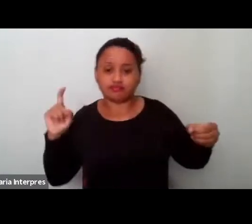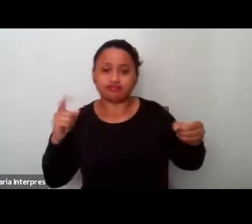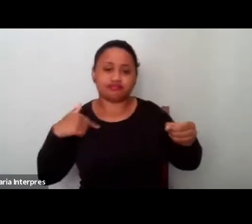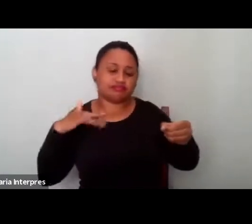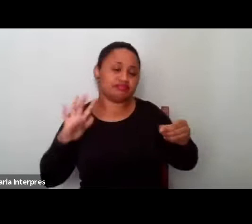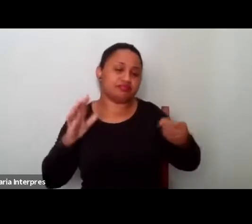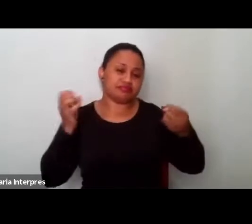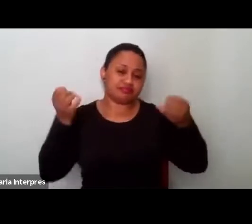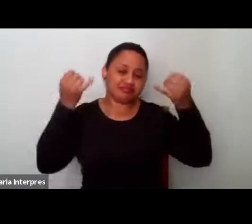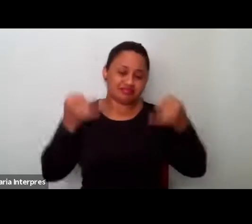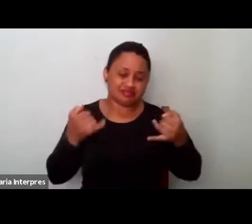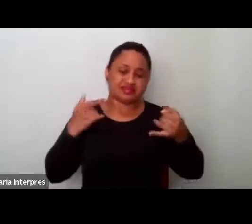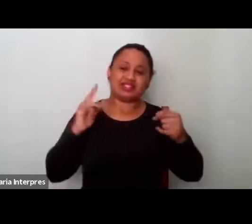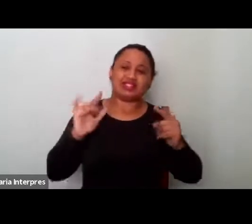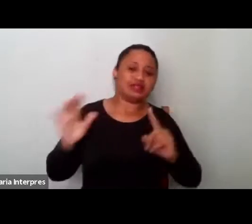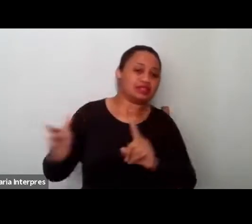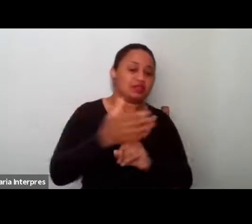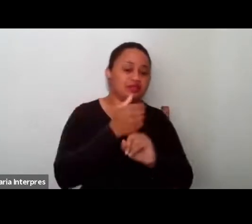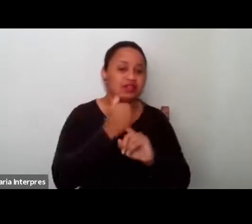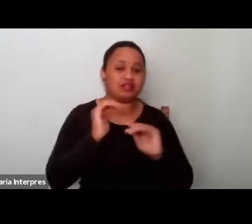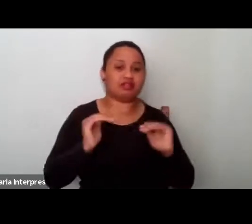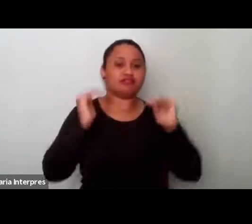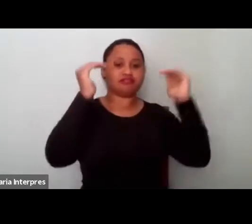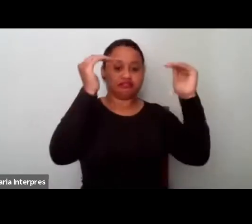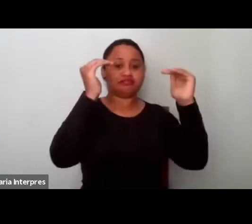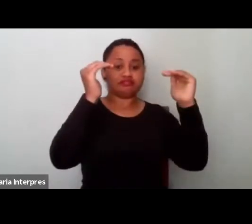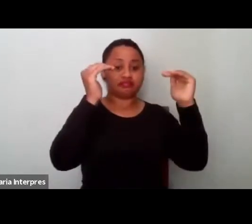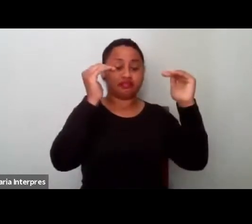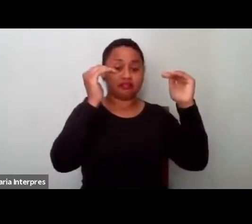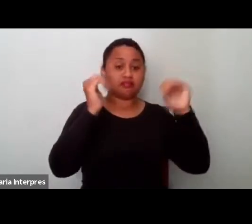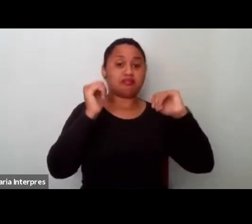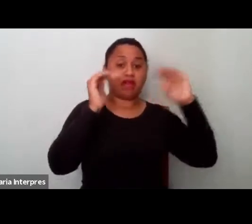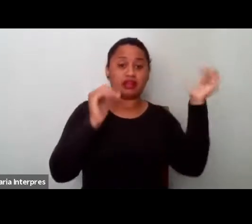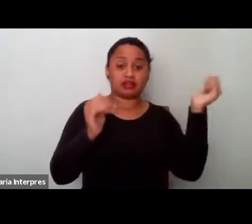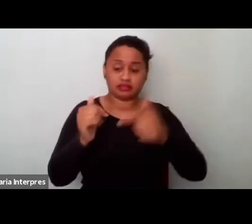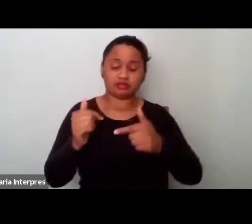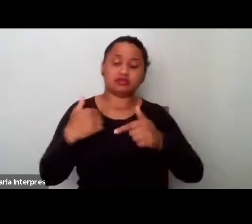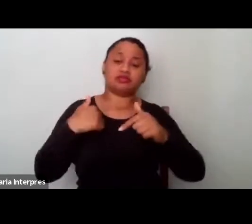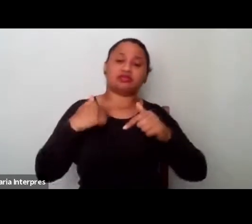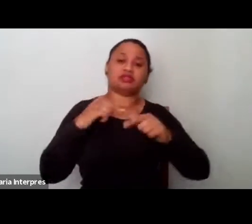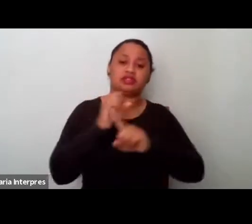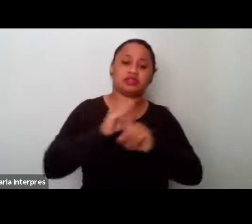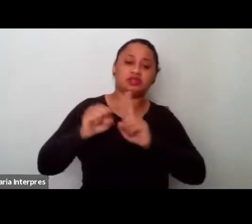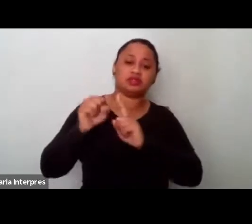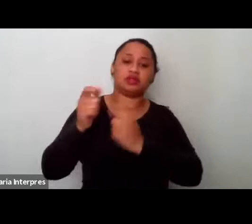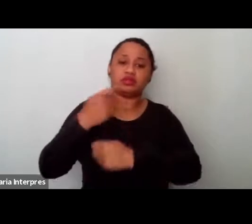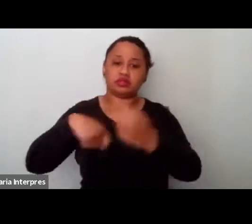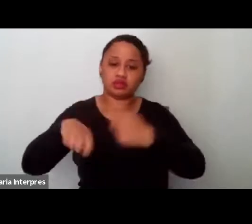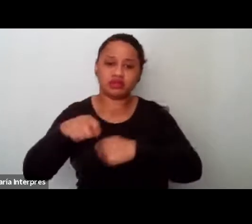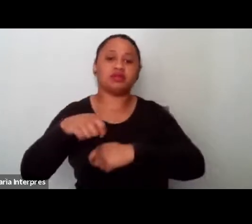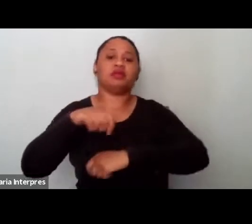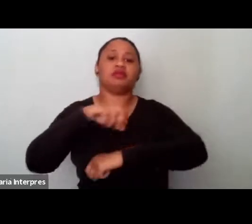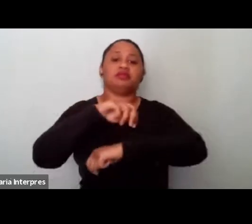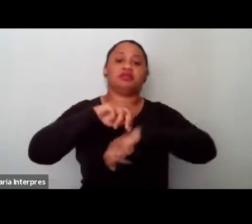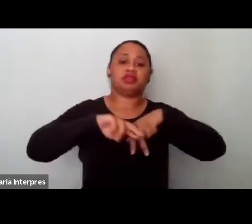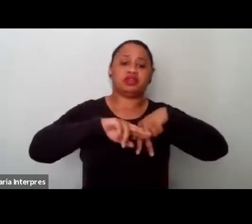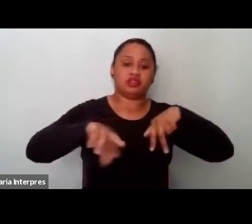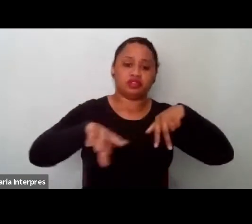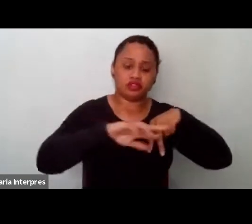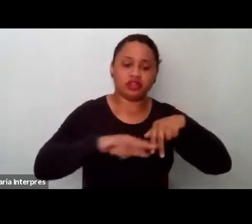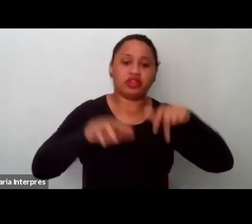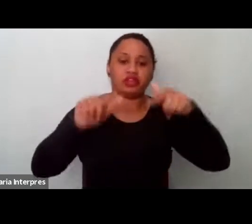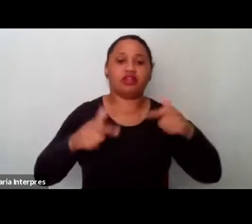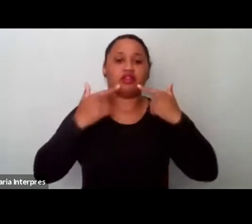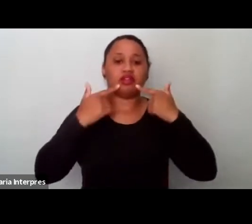de falar, dessas dominações etárias, socioeconômicas, de gênero, regional, linguística, no espaço da educação